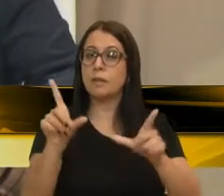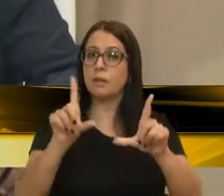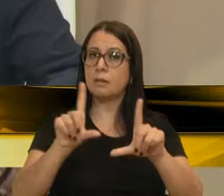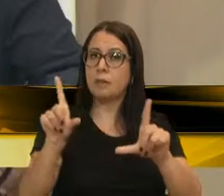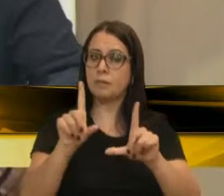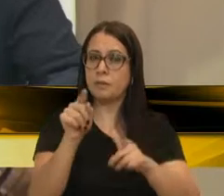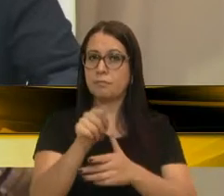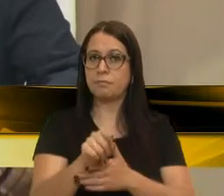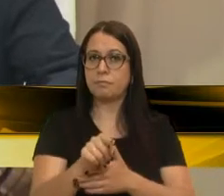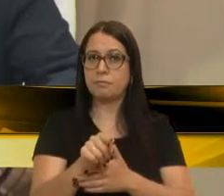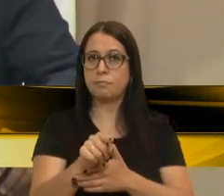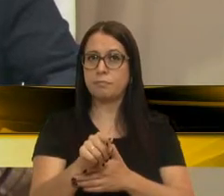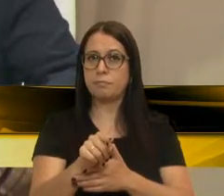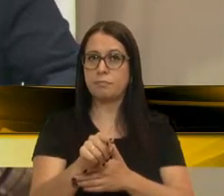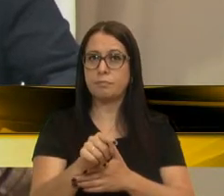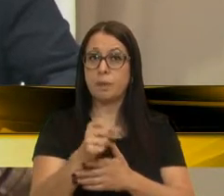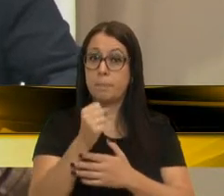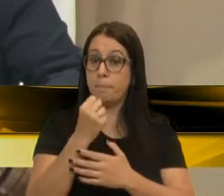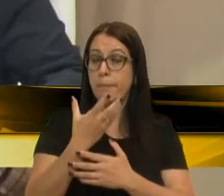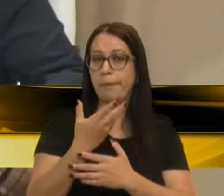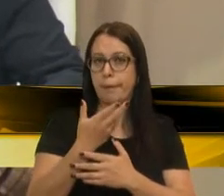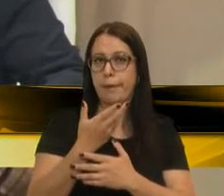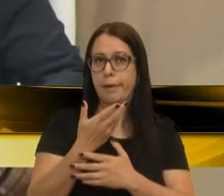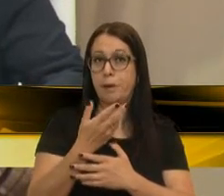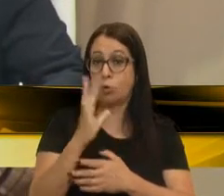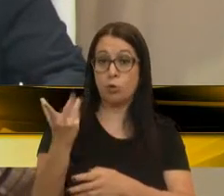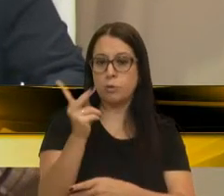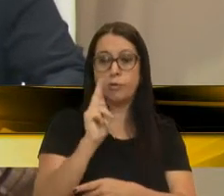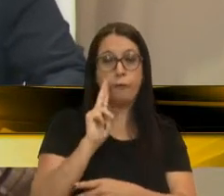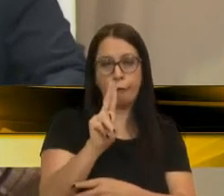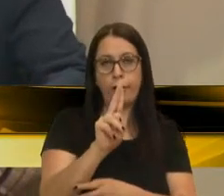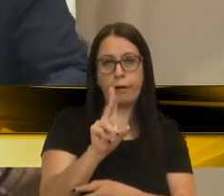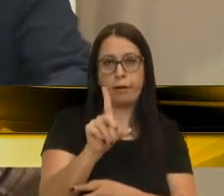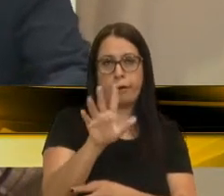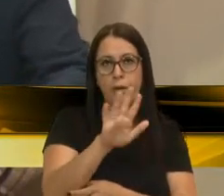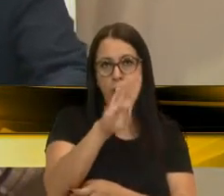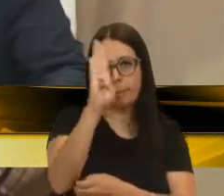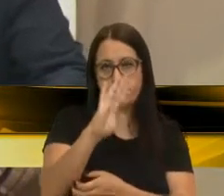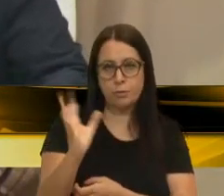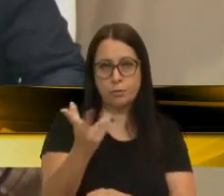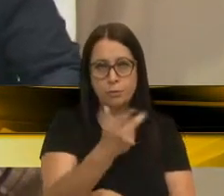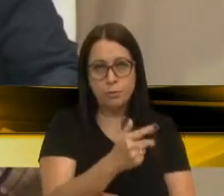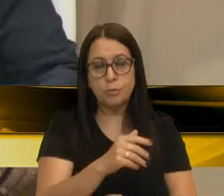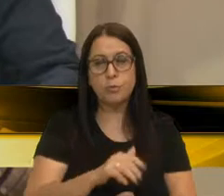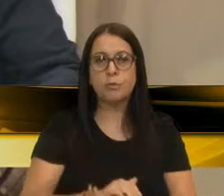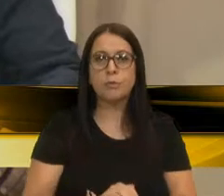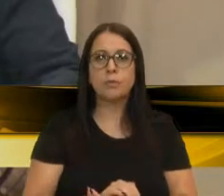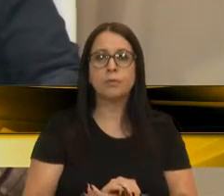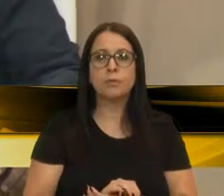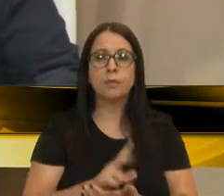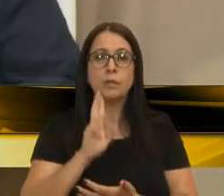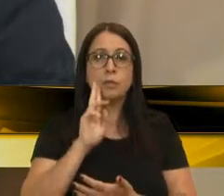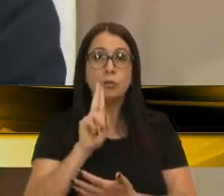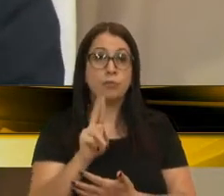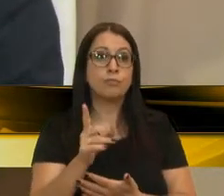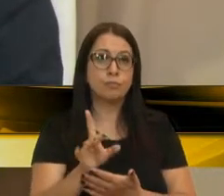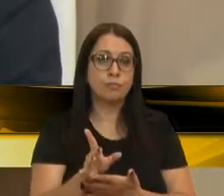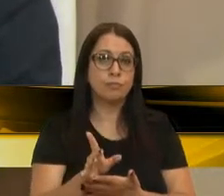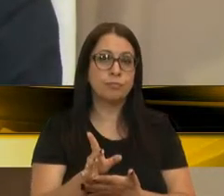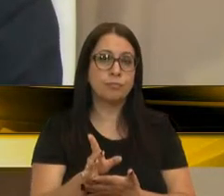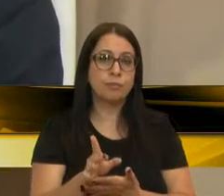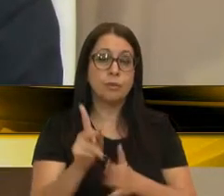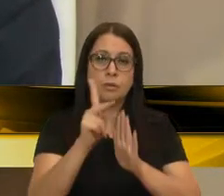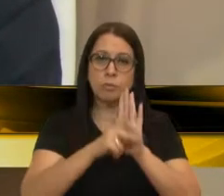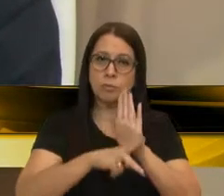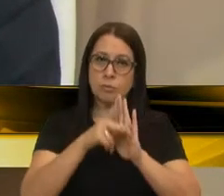bem conceituado nacionalmente, né? Então, assim, imagina, então, assim, só esse